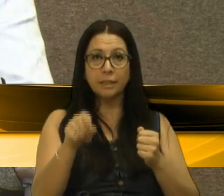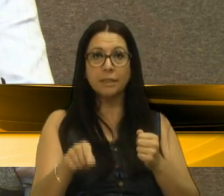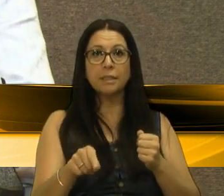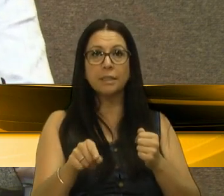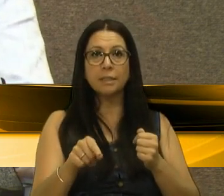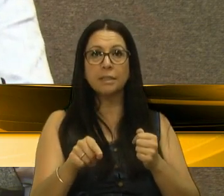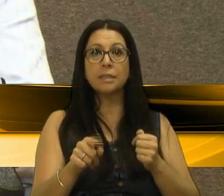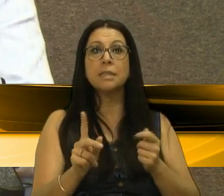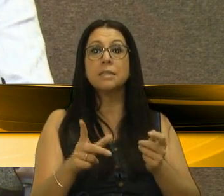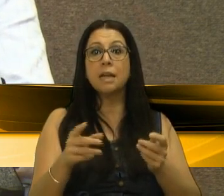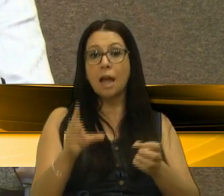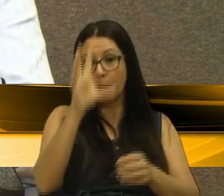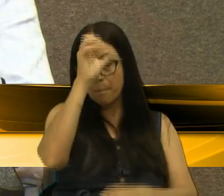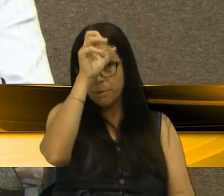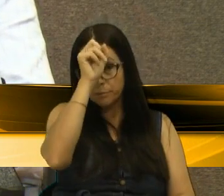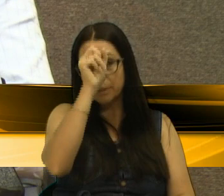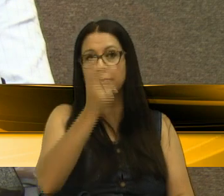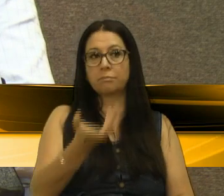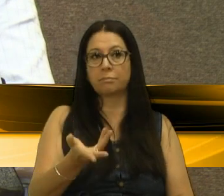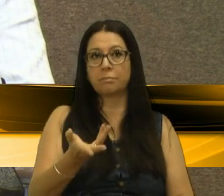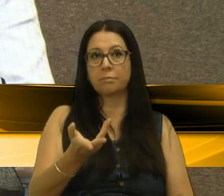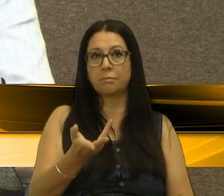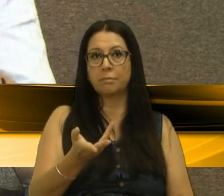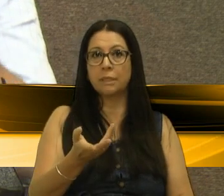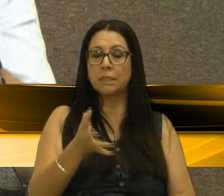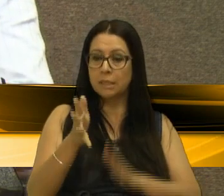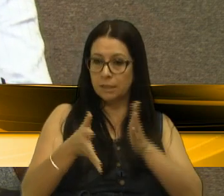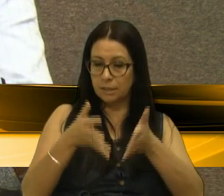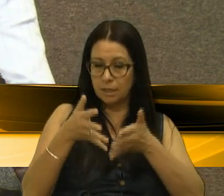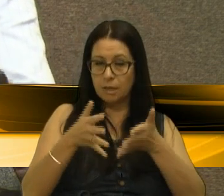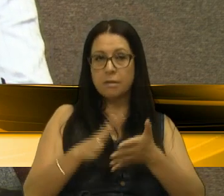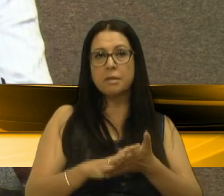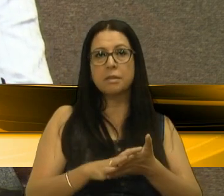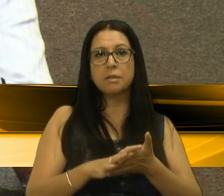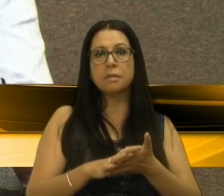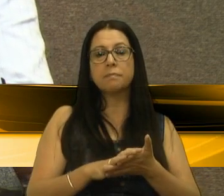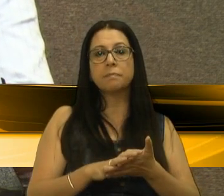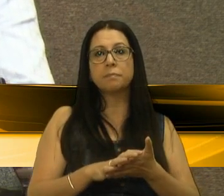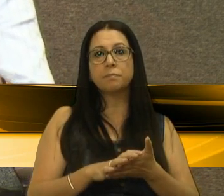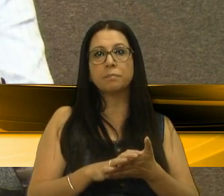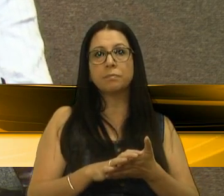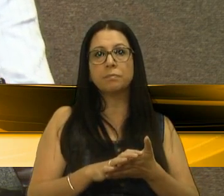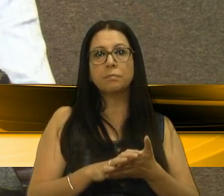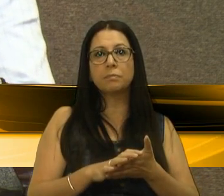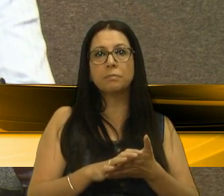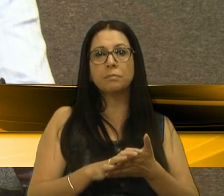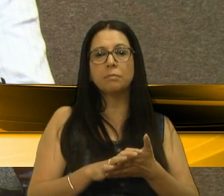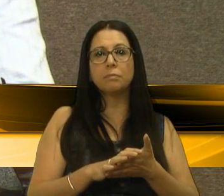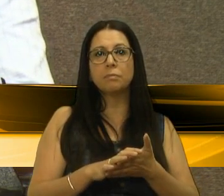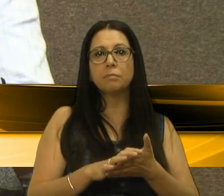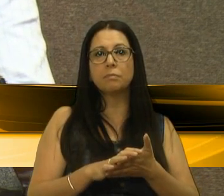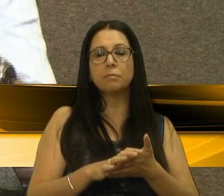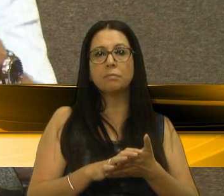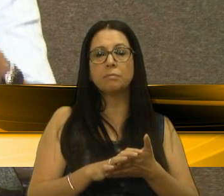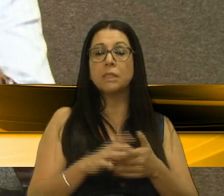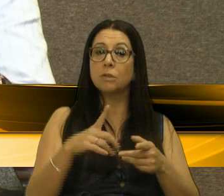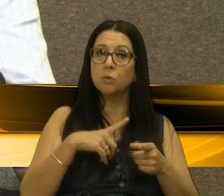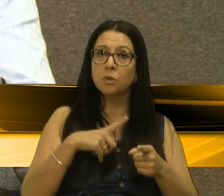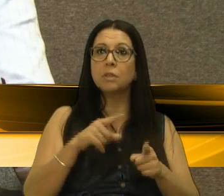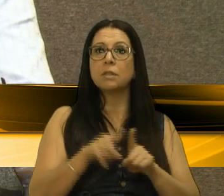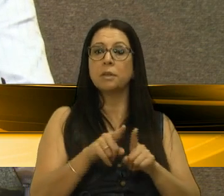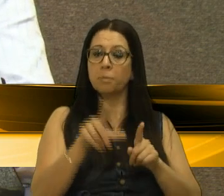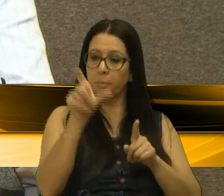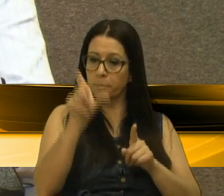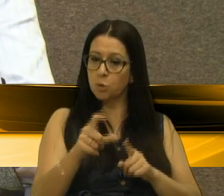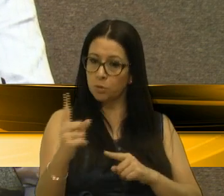estarem capacitados com a língua de sinais, Libras, para que, quando, então, chegar uma